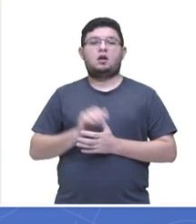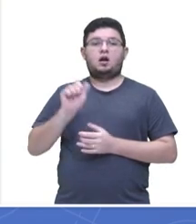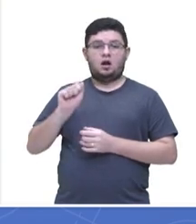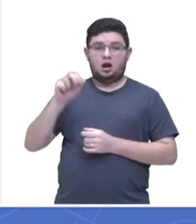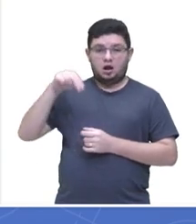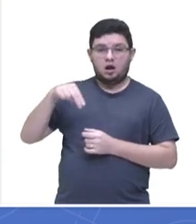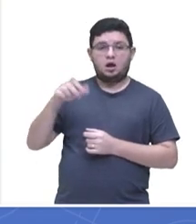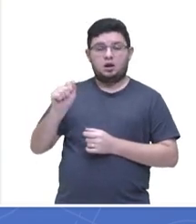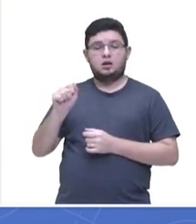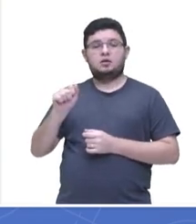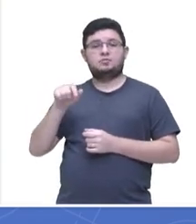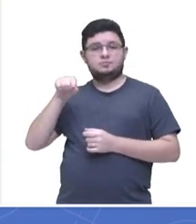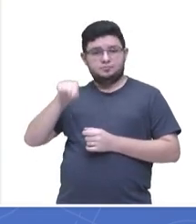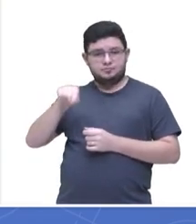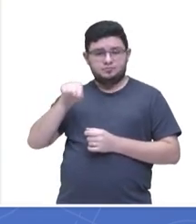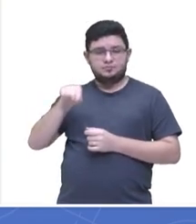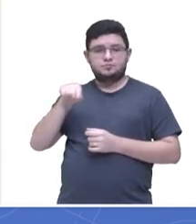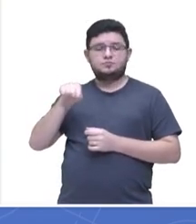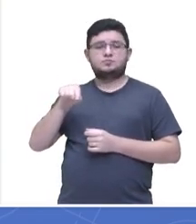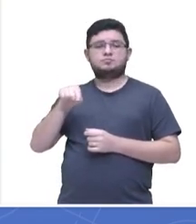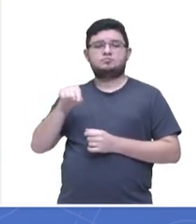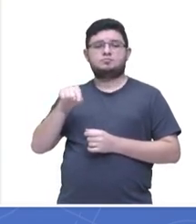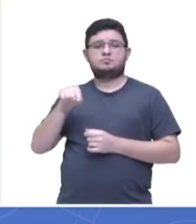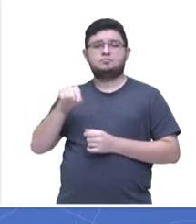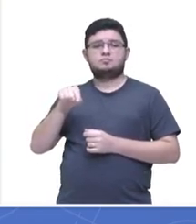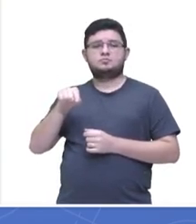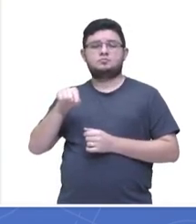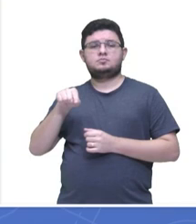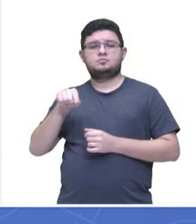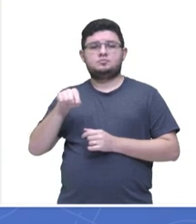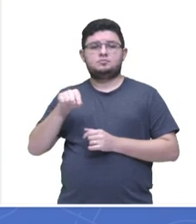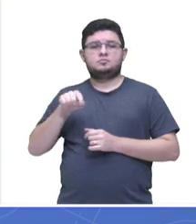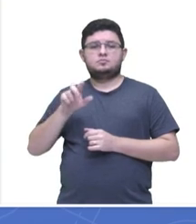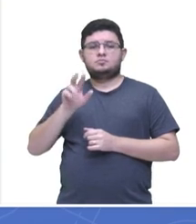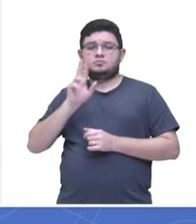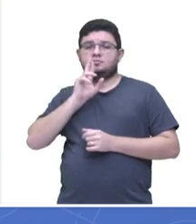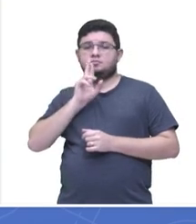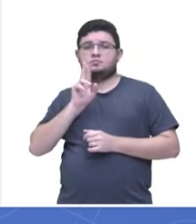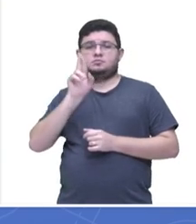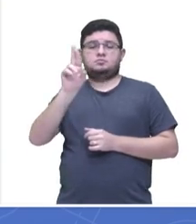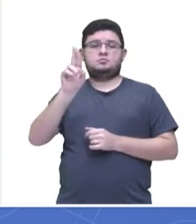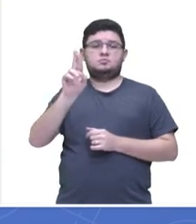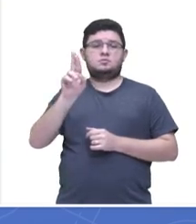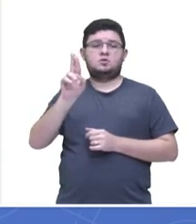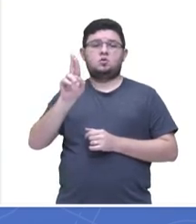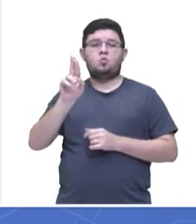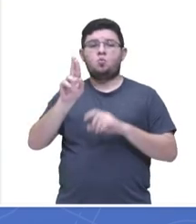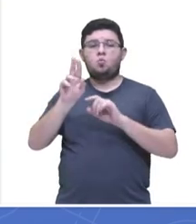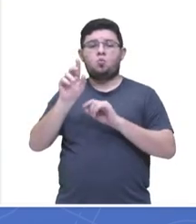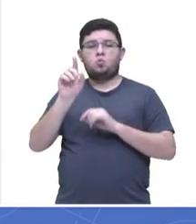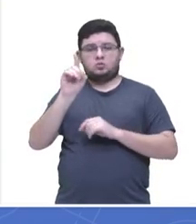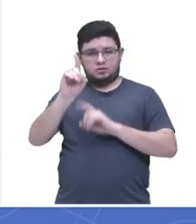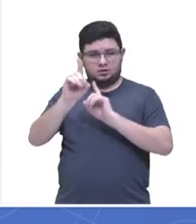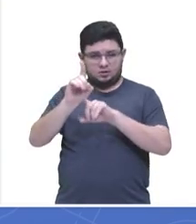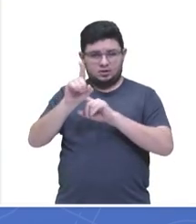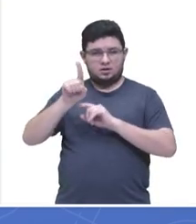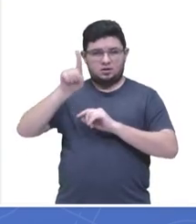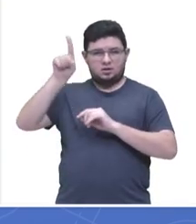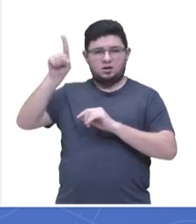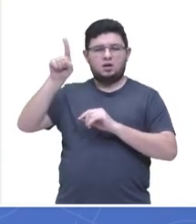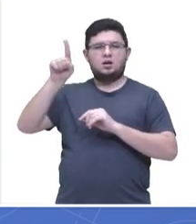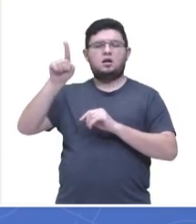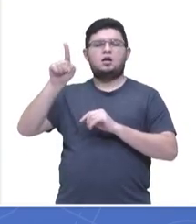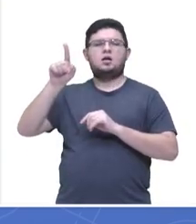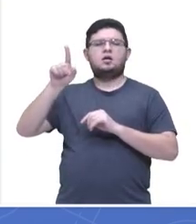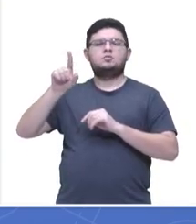Beatriz da Escola Estadual Plínio Ramos Coelho em Humaitá também disse que a resposta é a letra D. assim